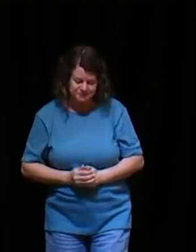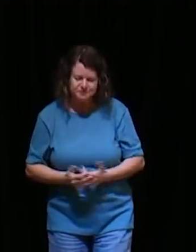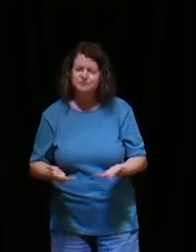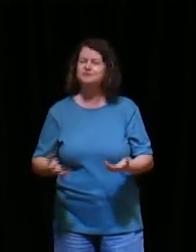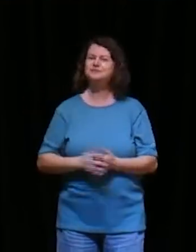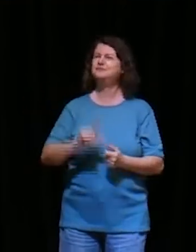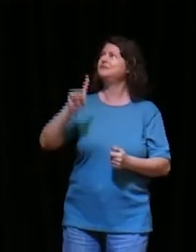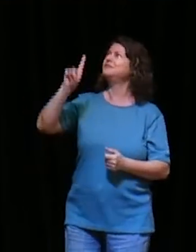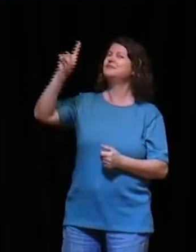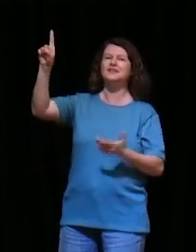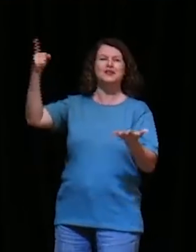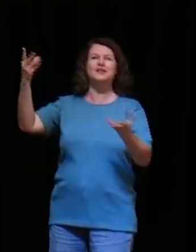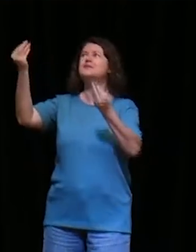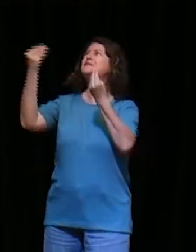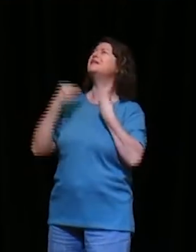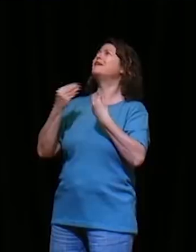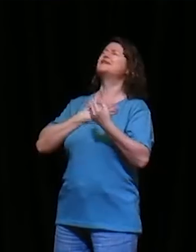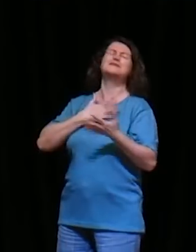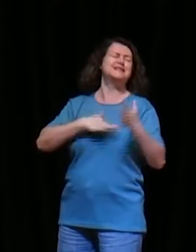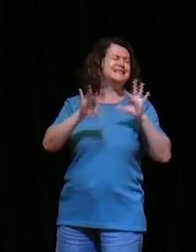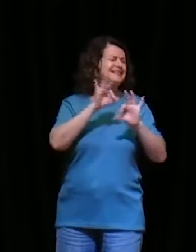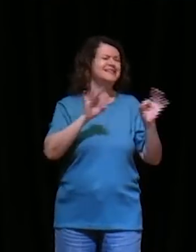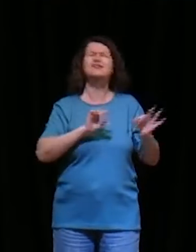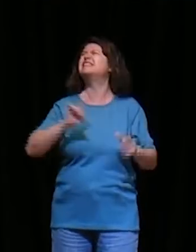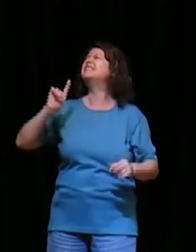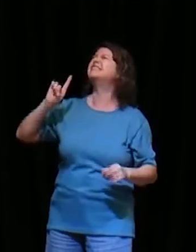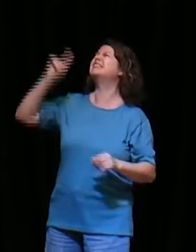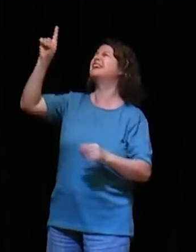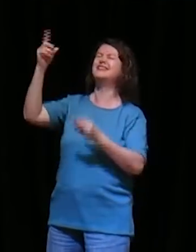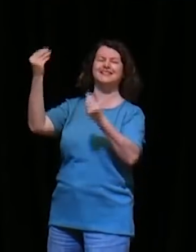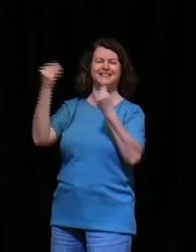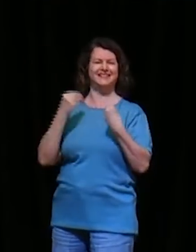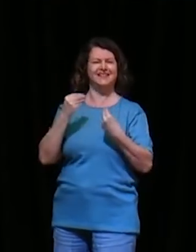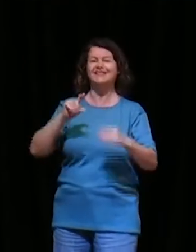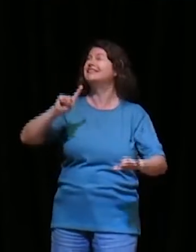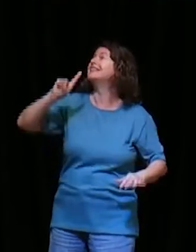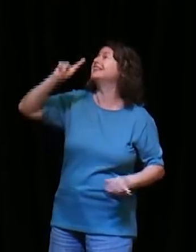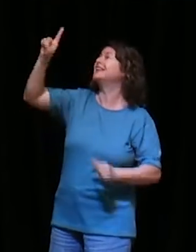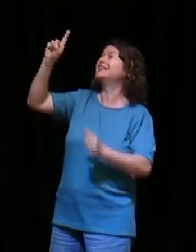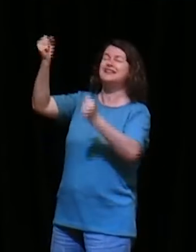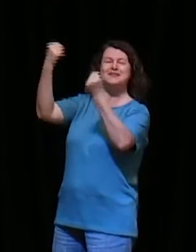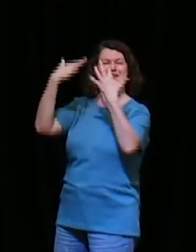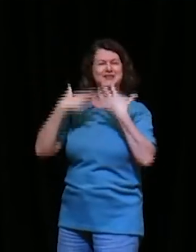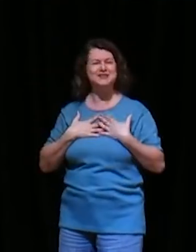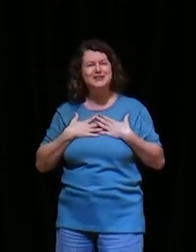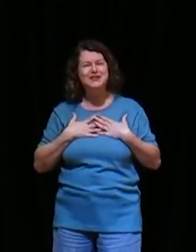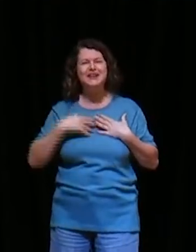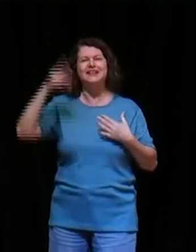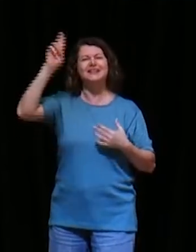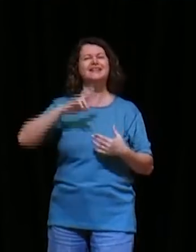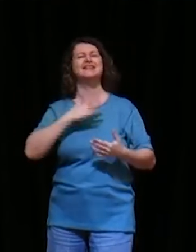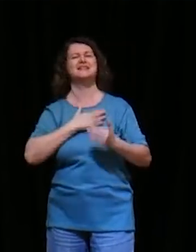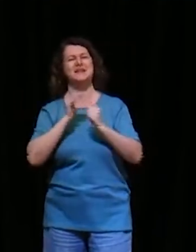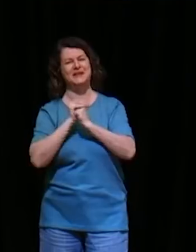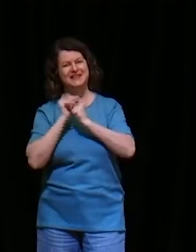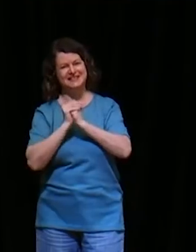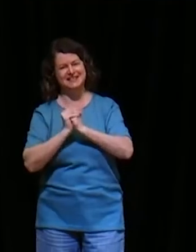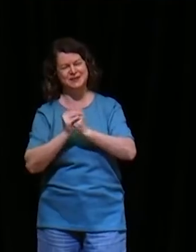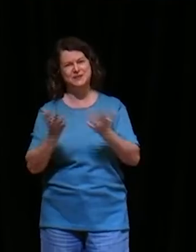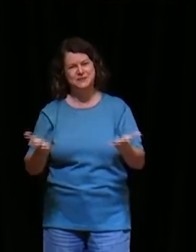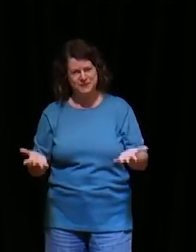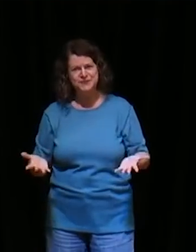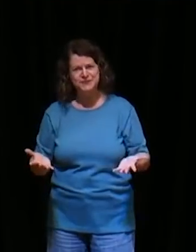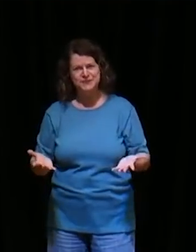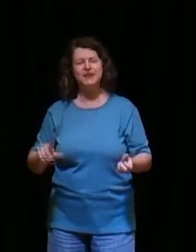Deus, Ele me deu esse presente, foi Deus que respondeu, a minha oração, então, Deus está